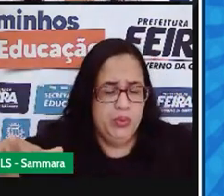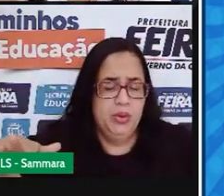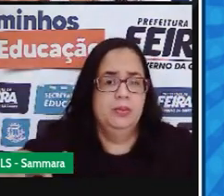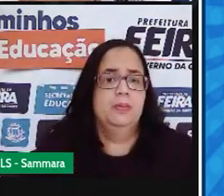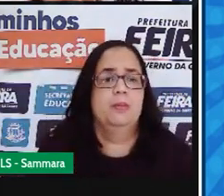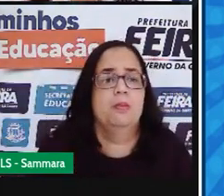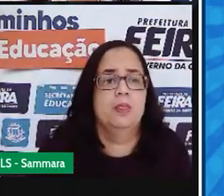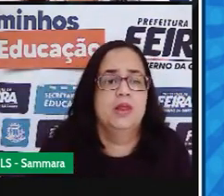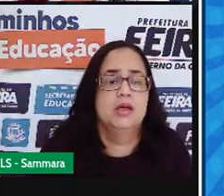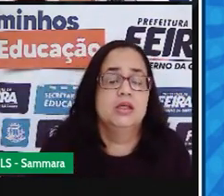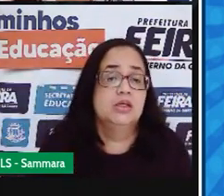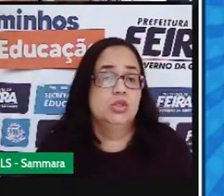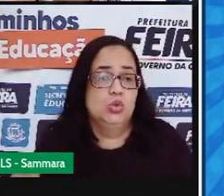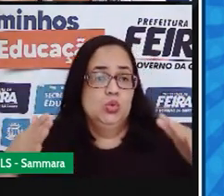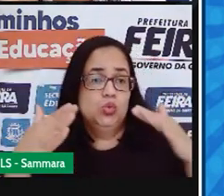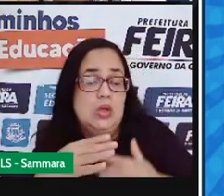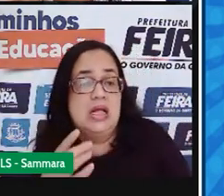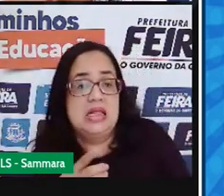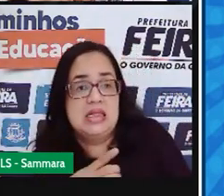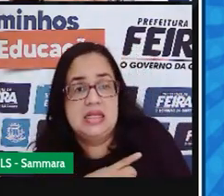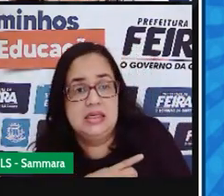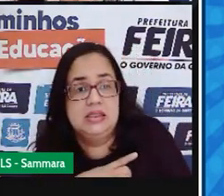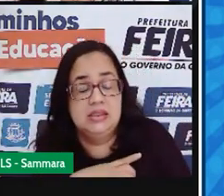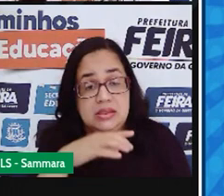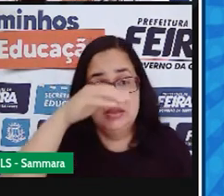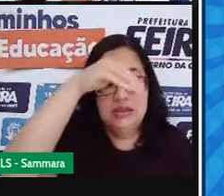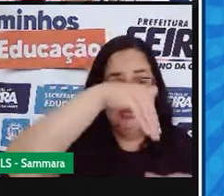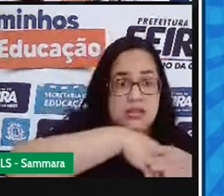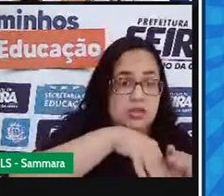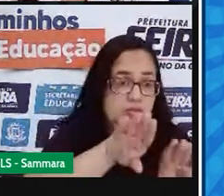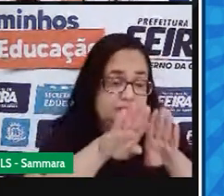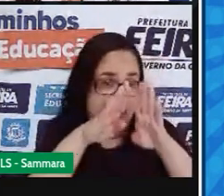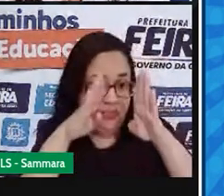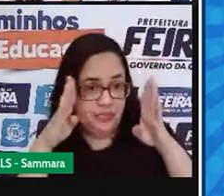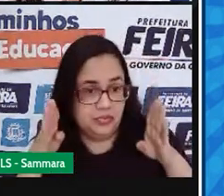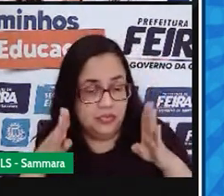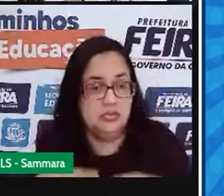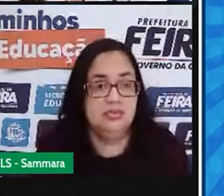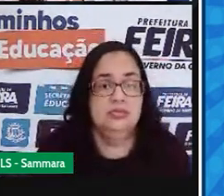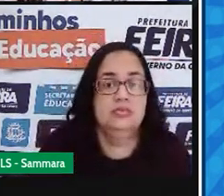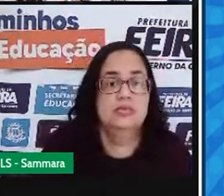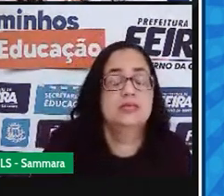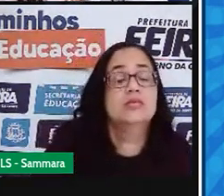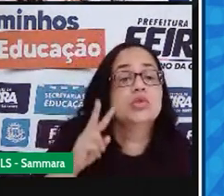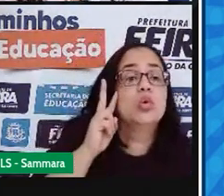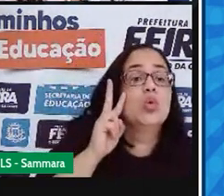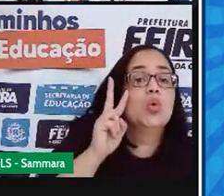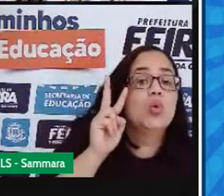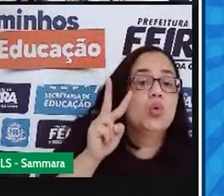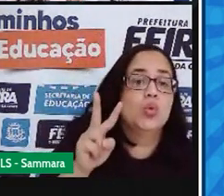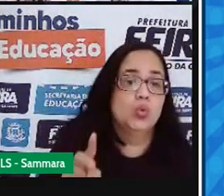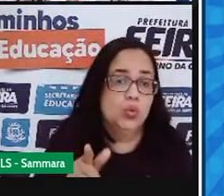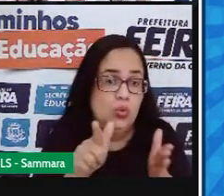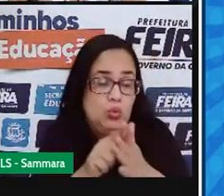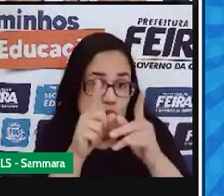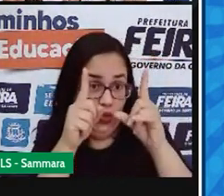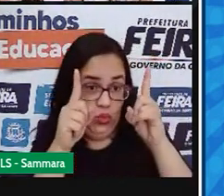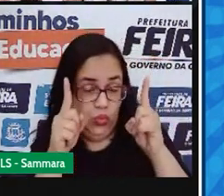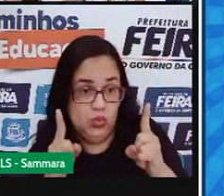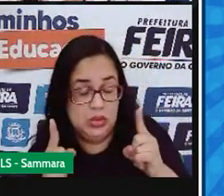na tubulação que está dentro das paredes. Olha como esse panfleto